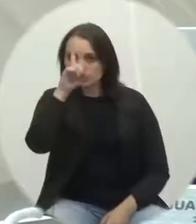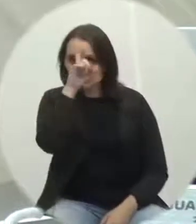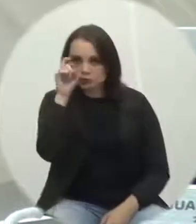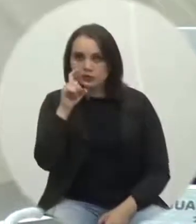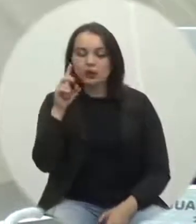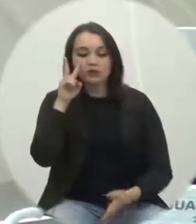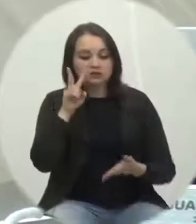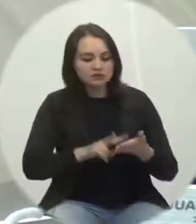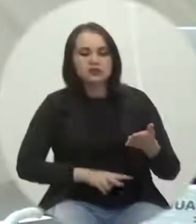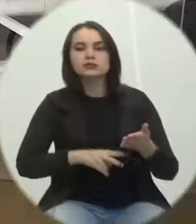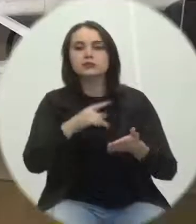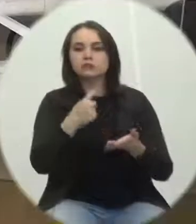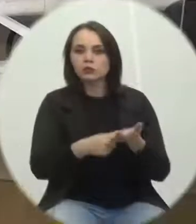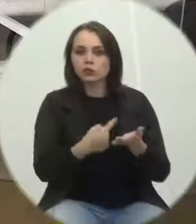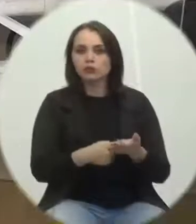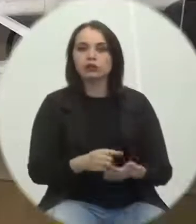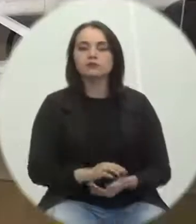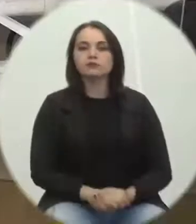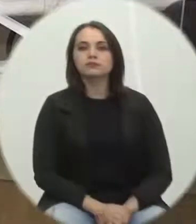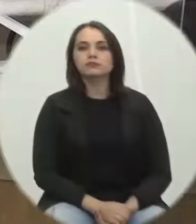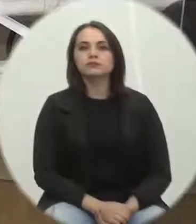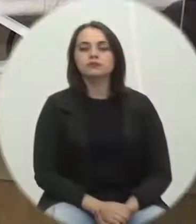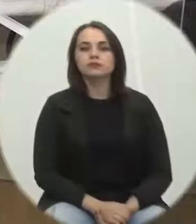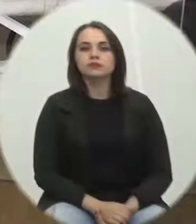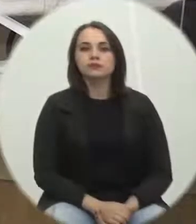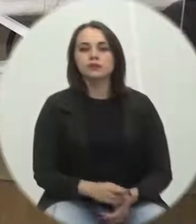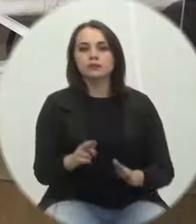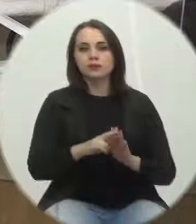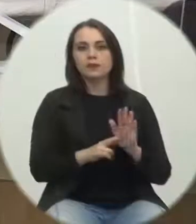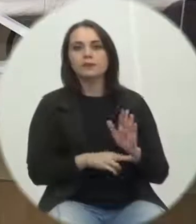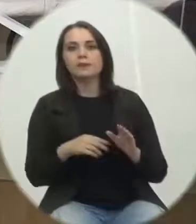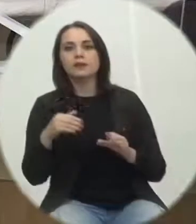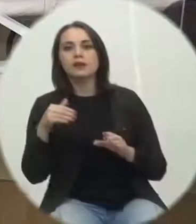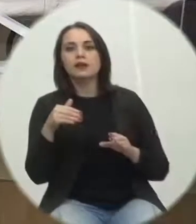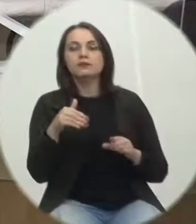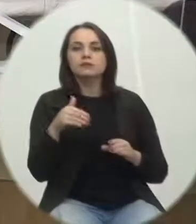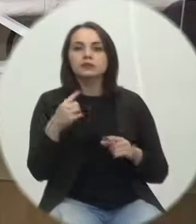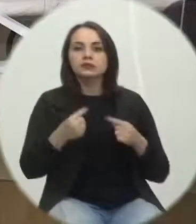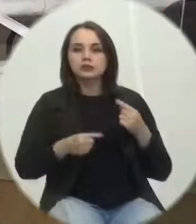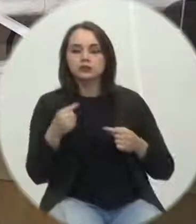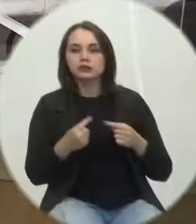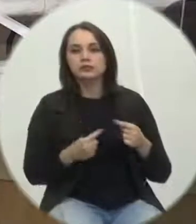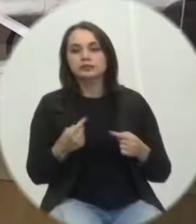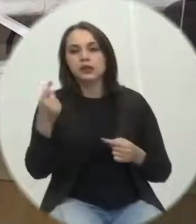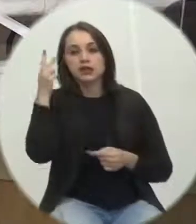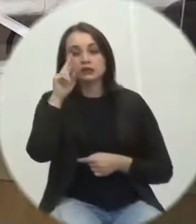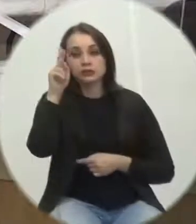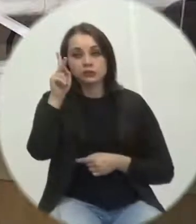nesse contrato o requerimento está em discussão senhor presidente